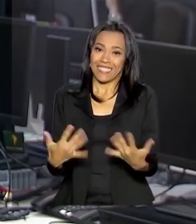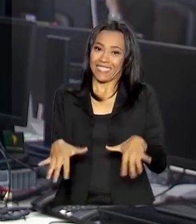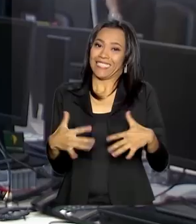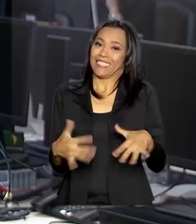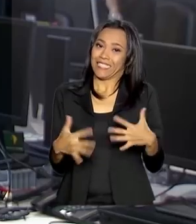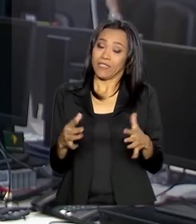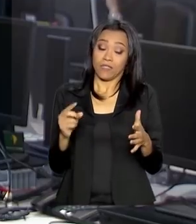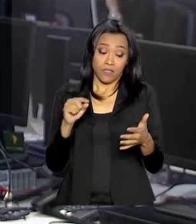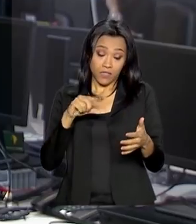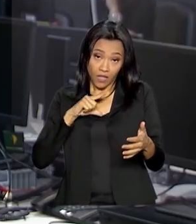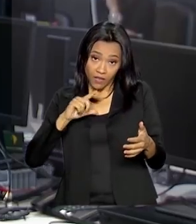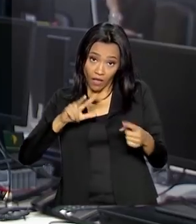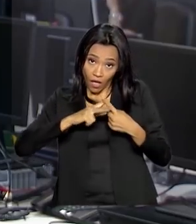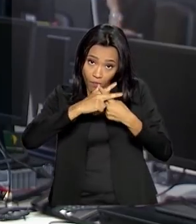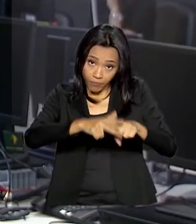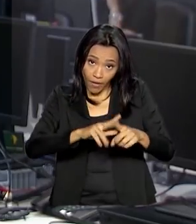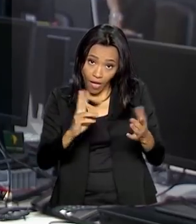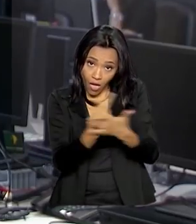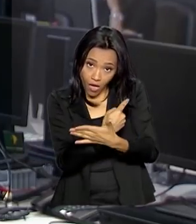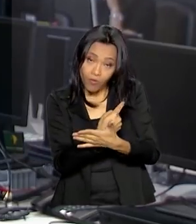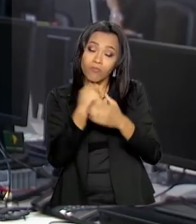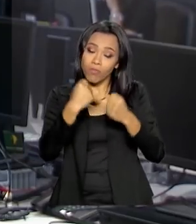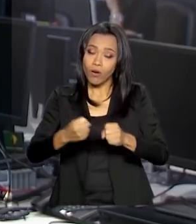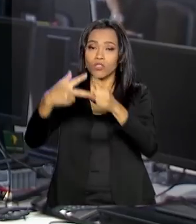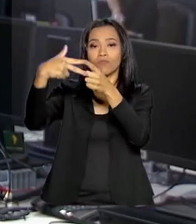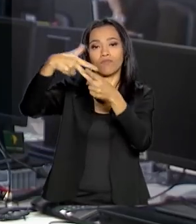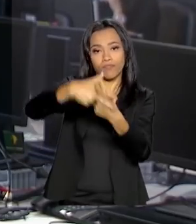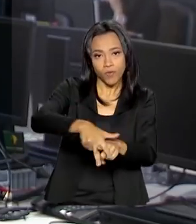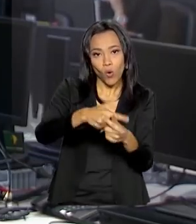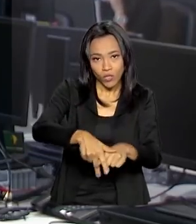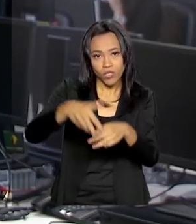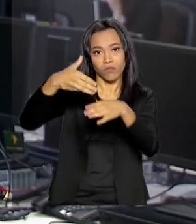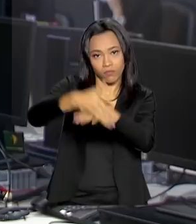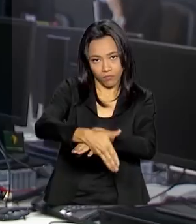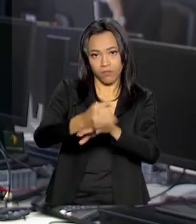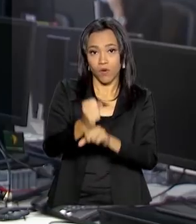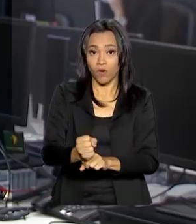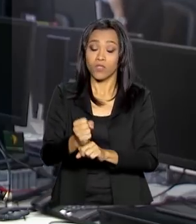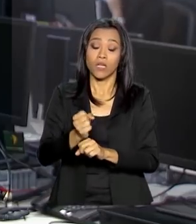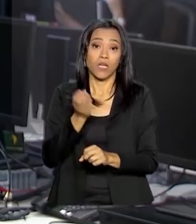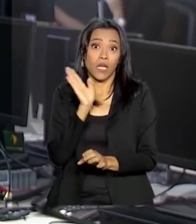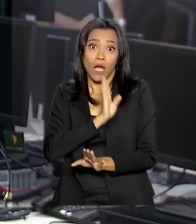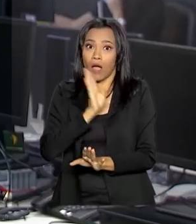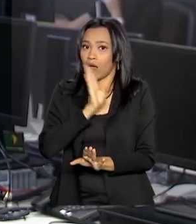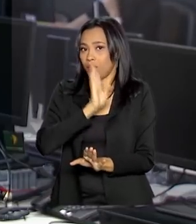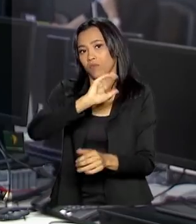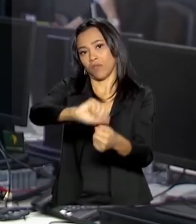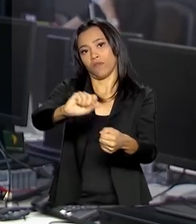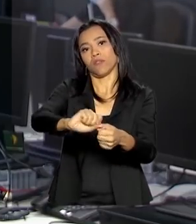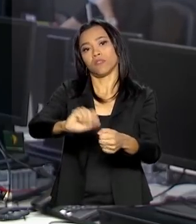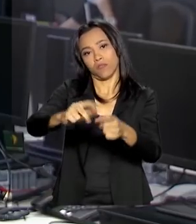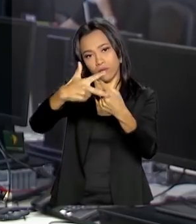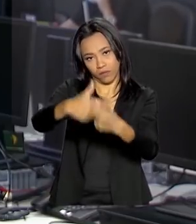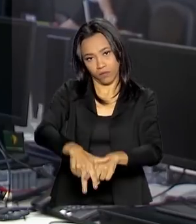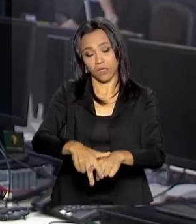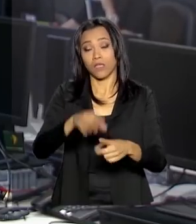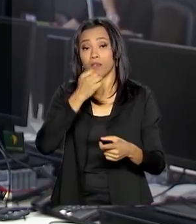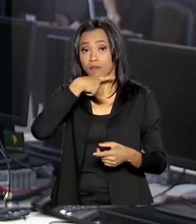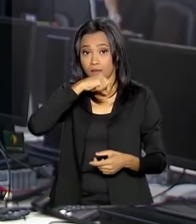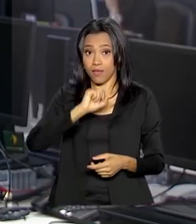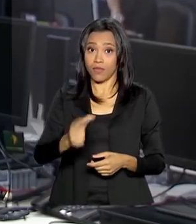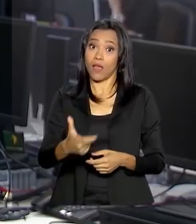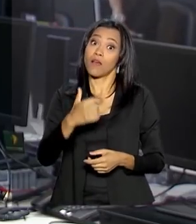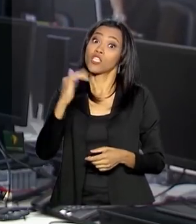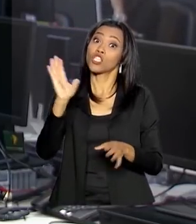prazo também já podem fazer as retificações. A recomendação é a de que se faça isso imediatamente. Quem está com dívida com a Receita